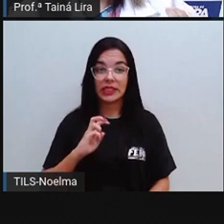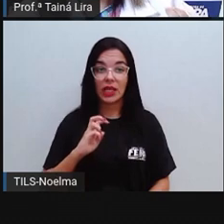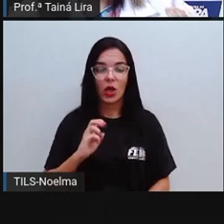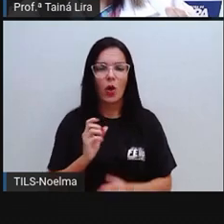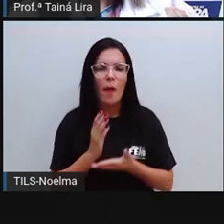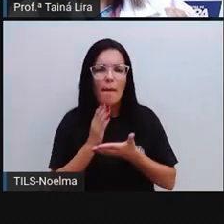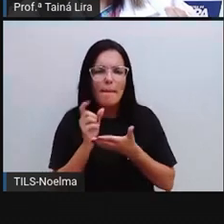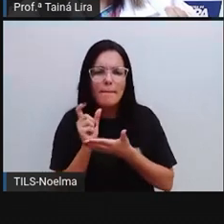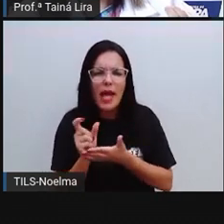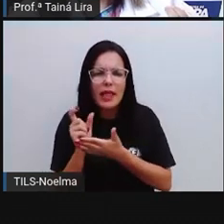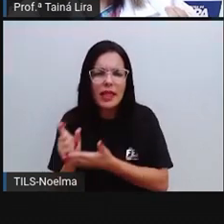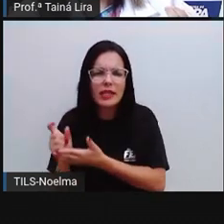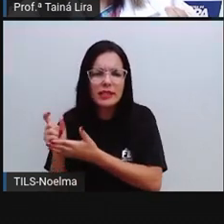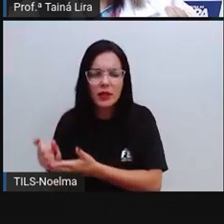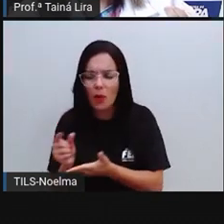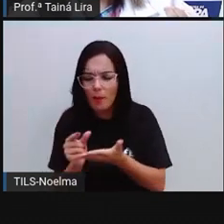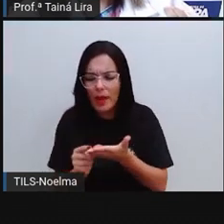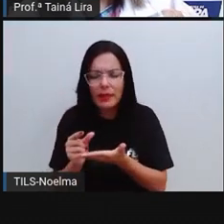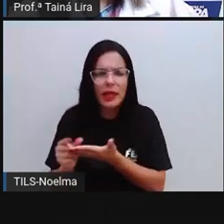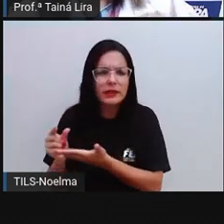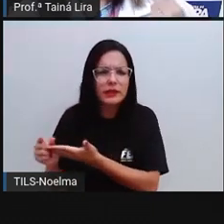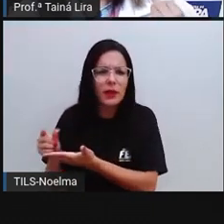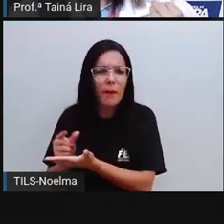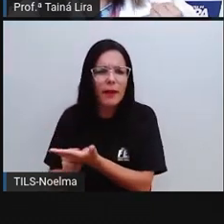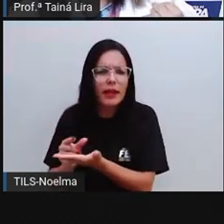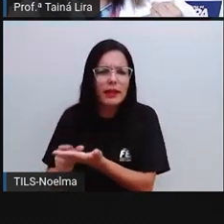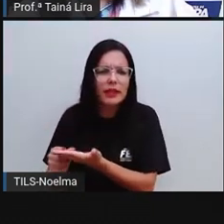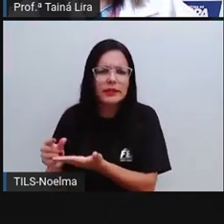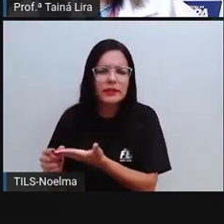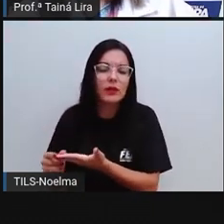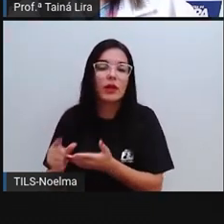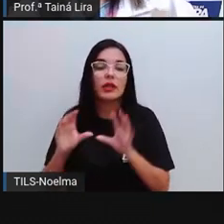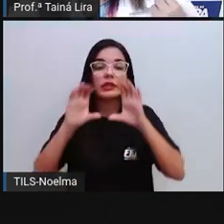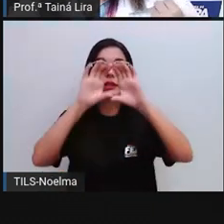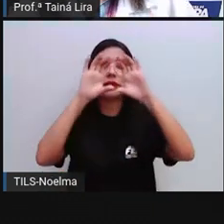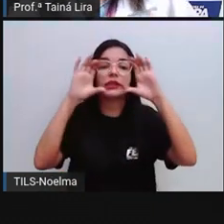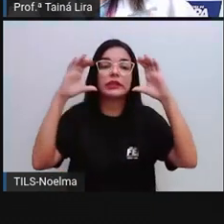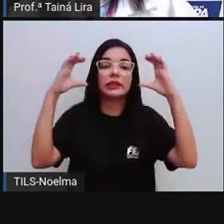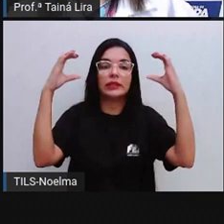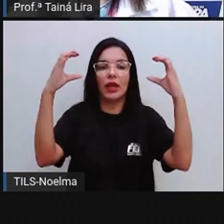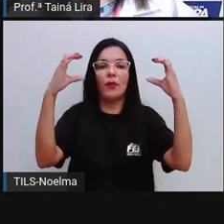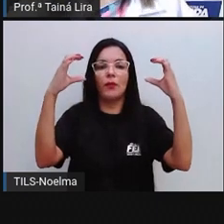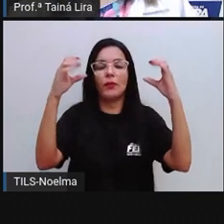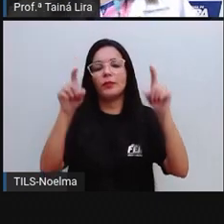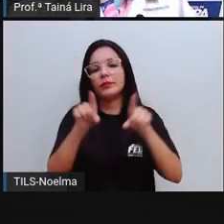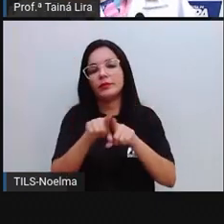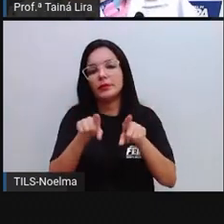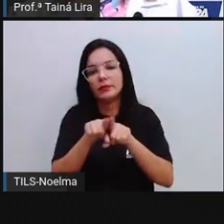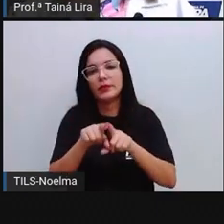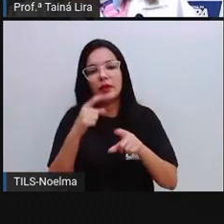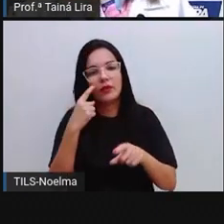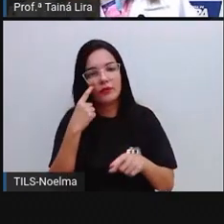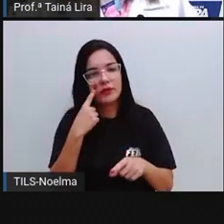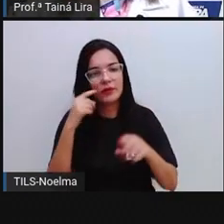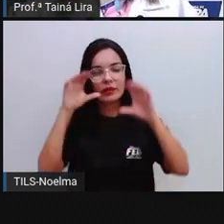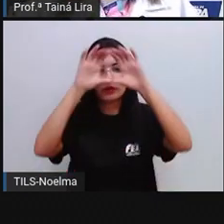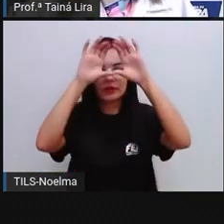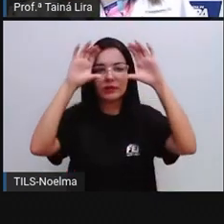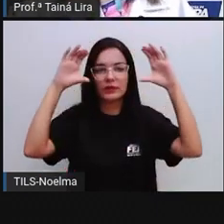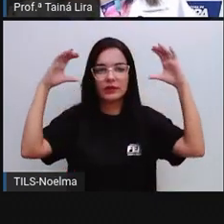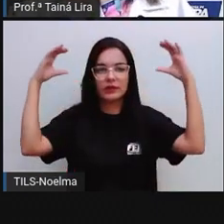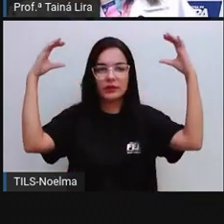olha lá, cinho, aqui, ó, e céu. Observem que em nenhuma dessas